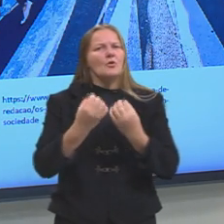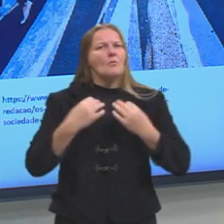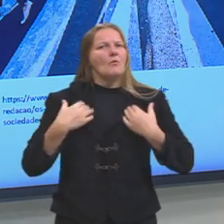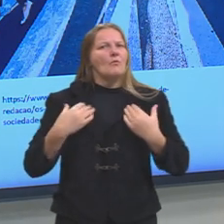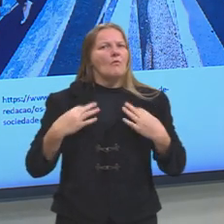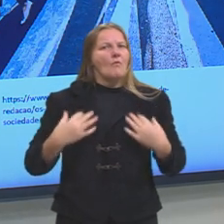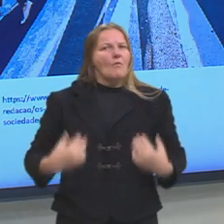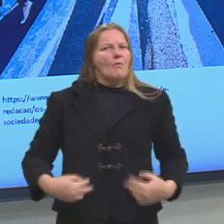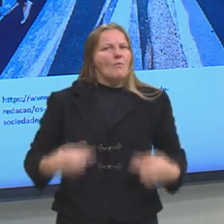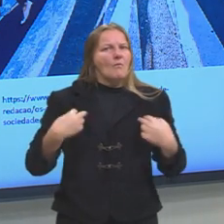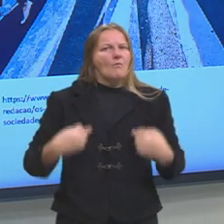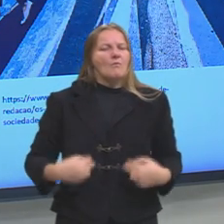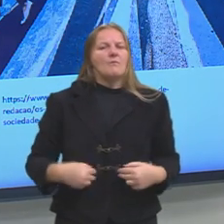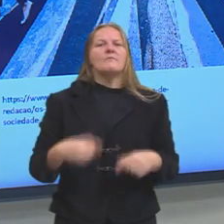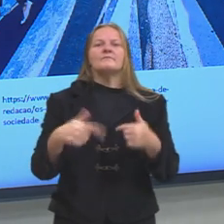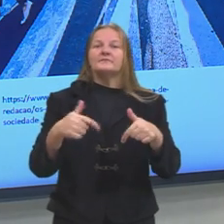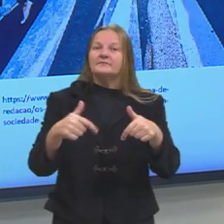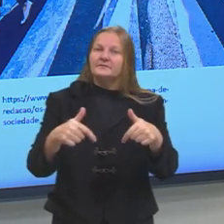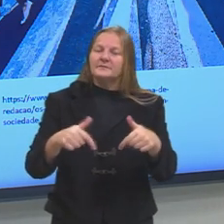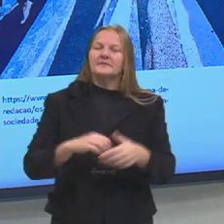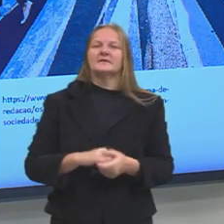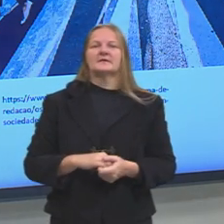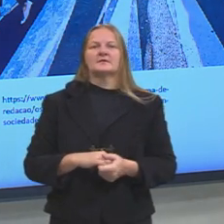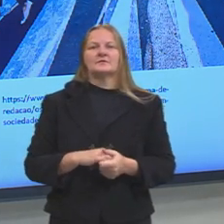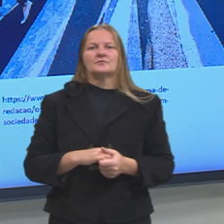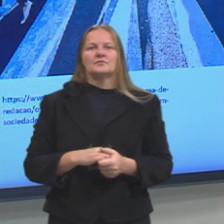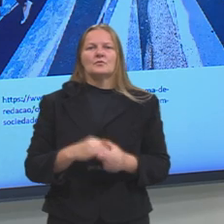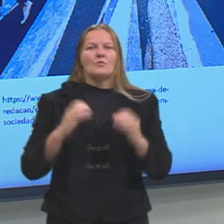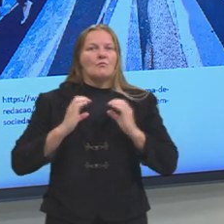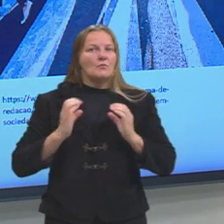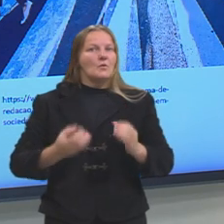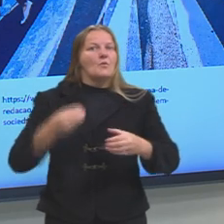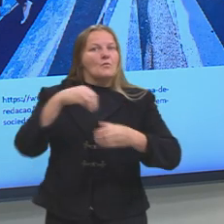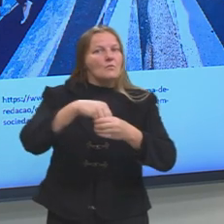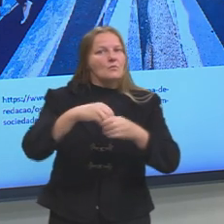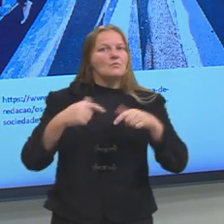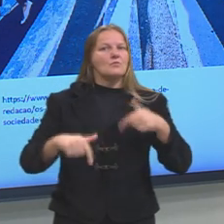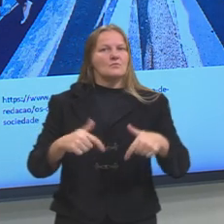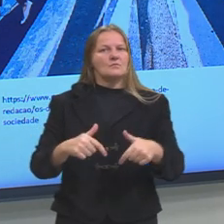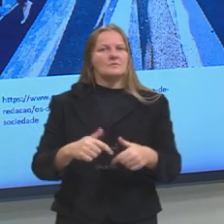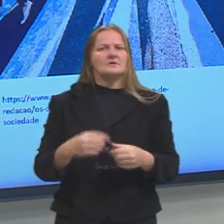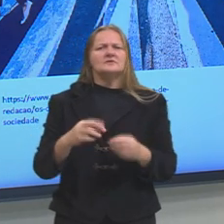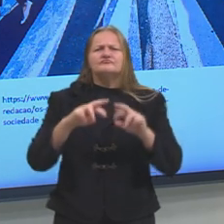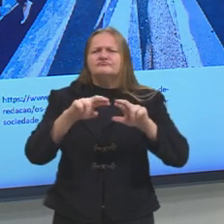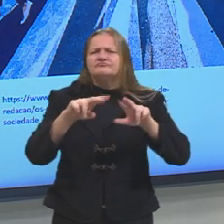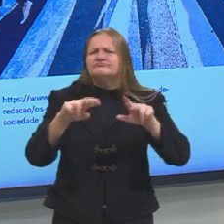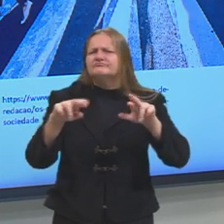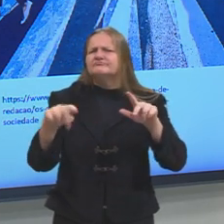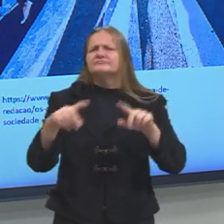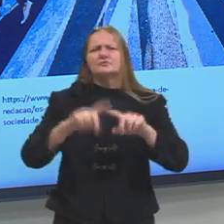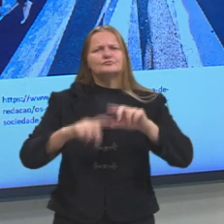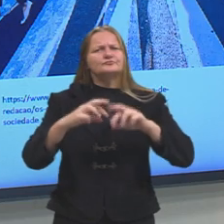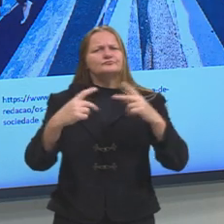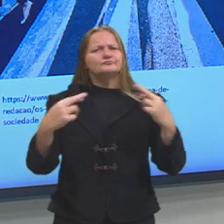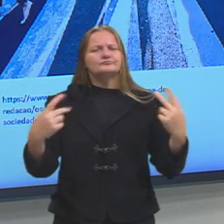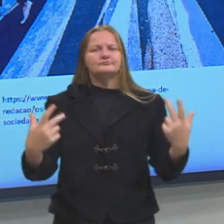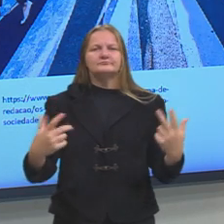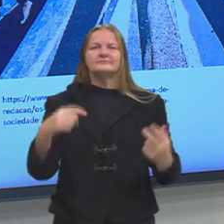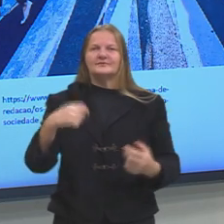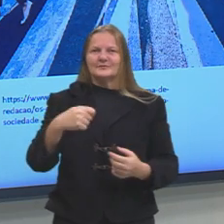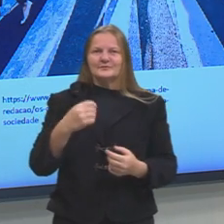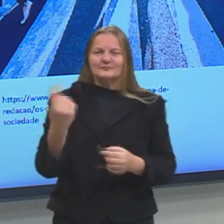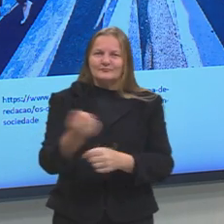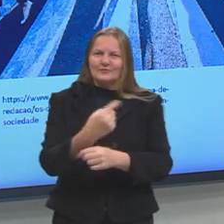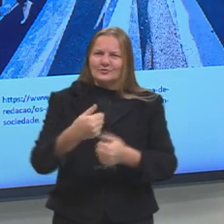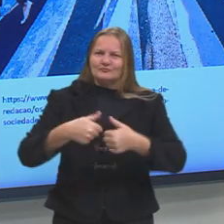enfim, nós precisamos de ter um trabalho, uma série de coisas que nós precisamos, para